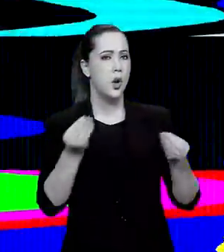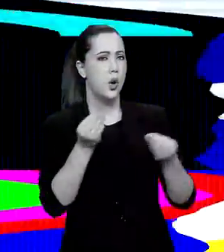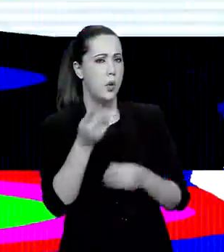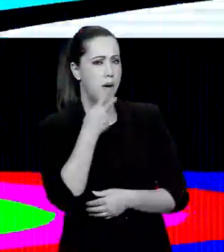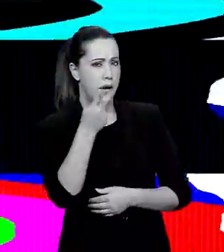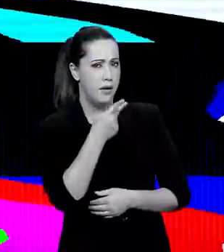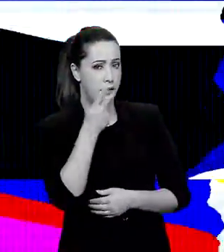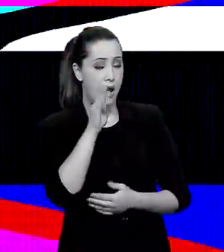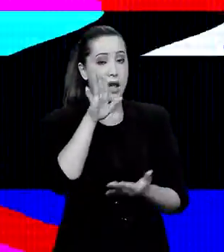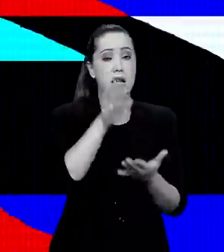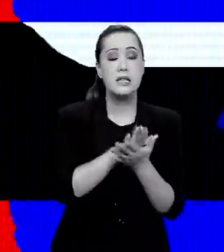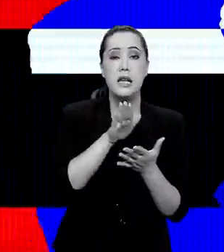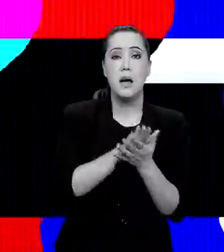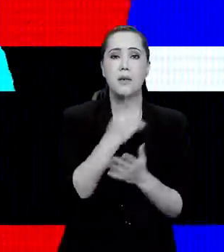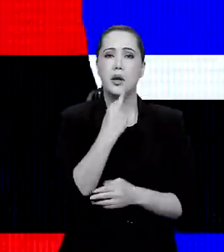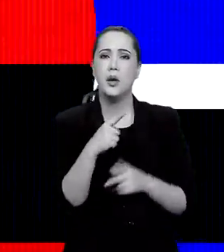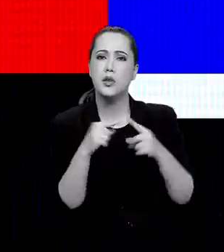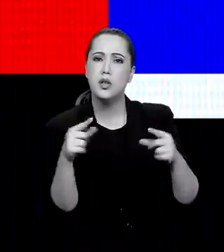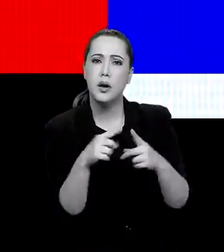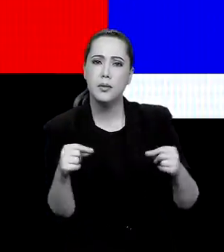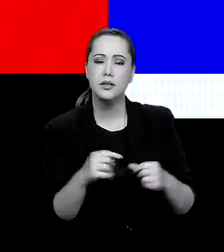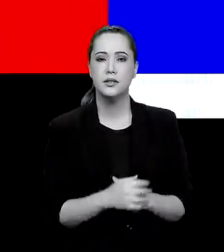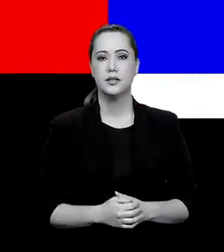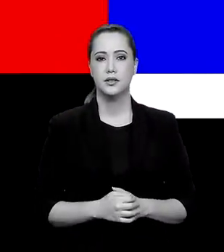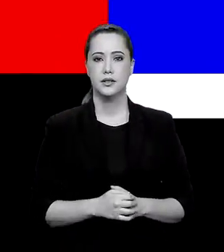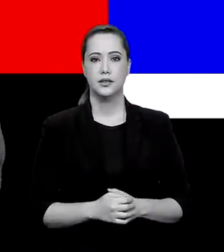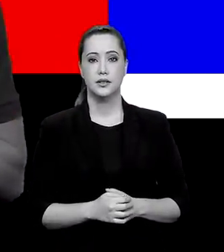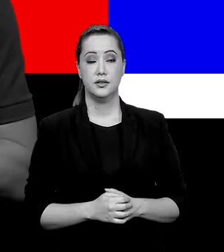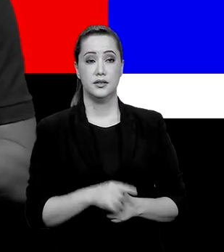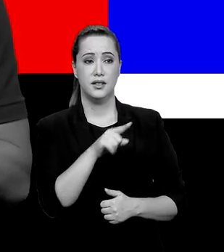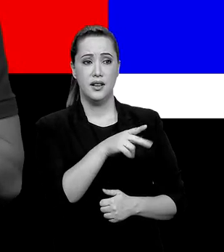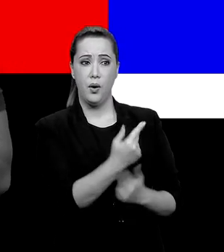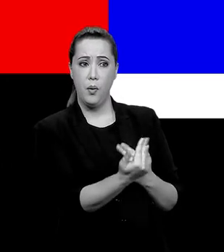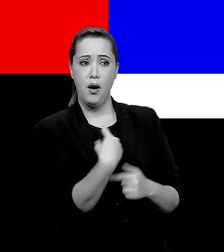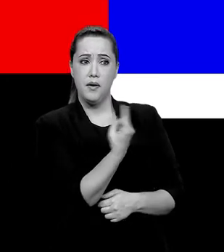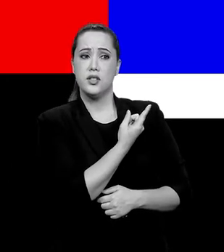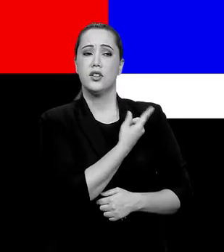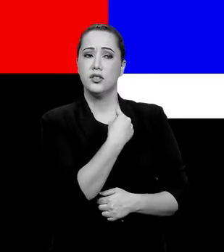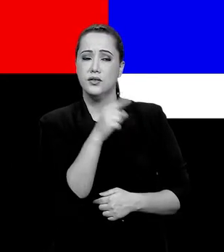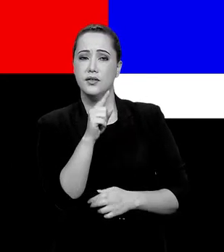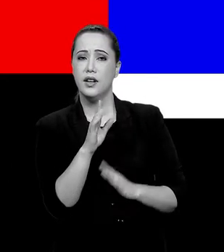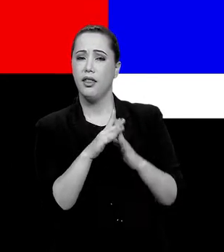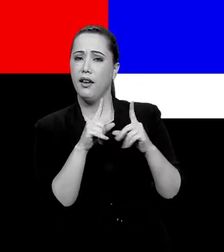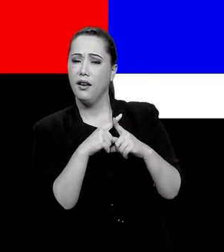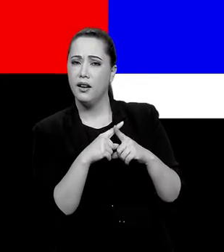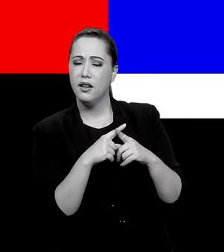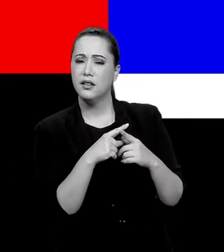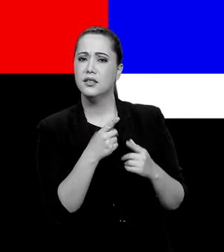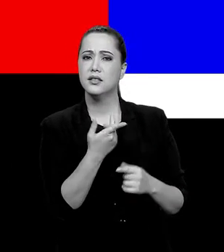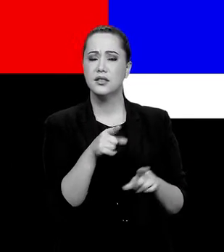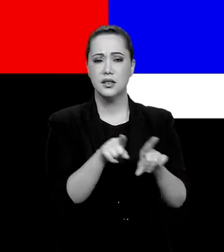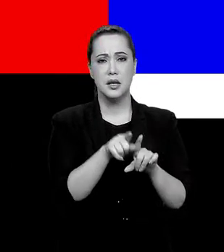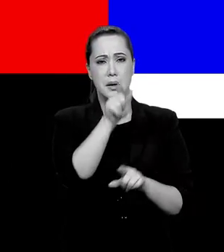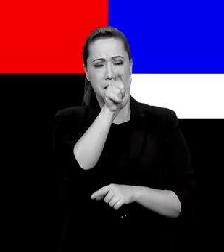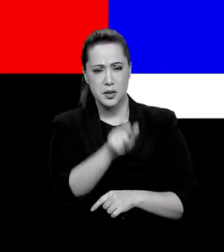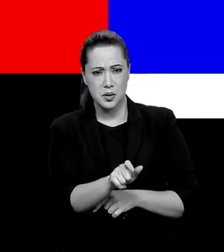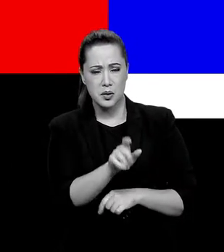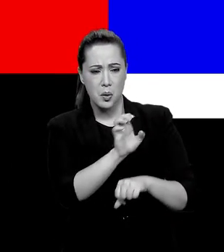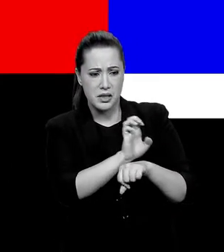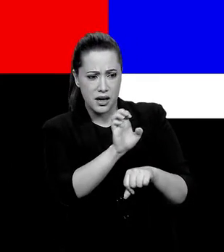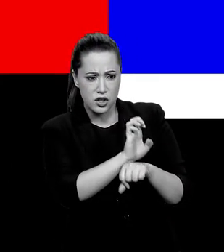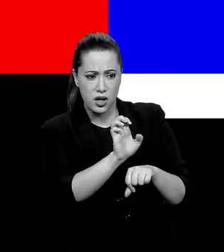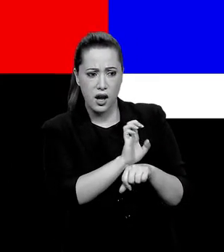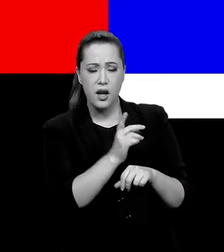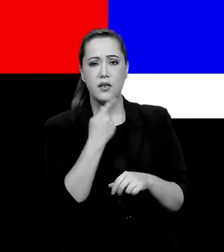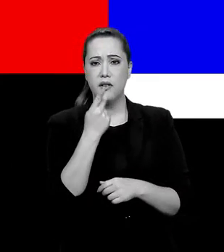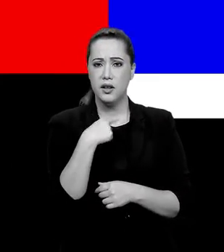Como é que é casamento em japonês? Alguém sabe? igual a gente, vai na igreja, padre, igualzinho. Estagiário tá falando que